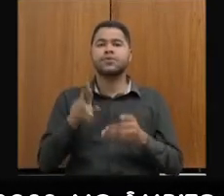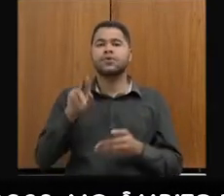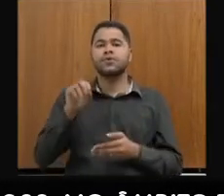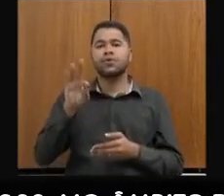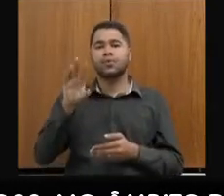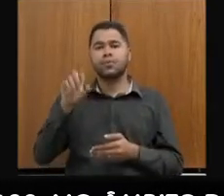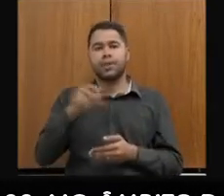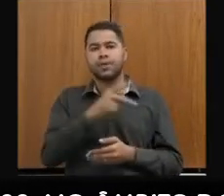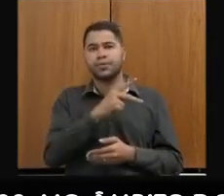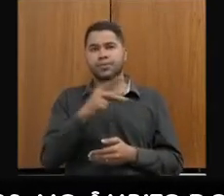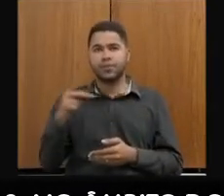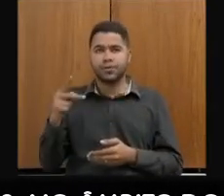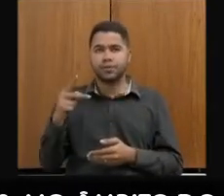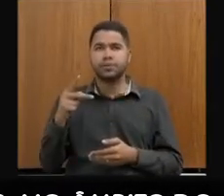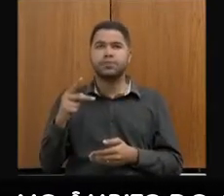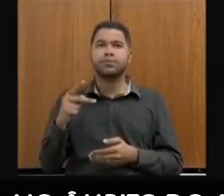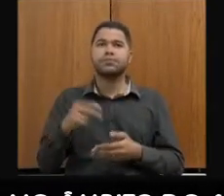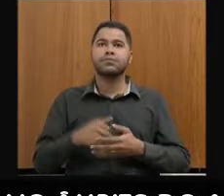IPAZEN.